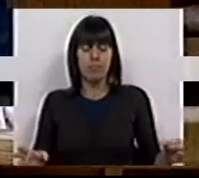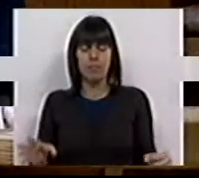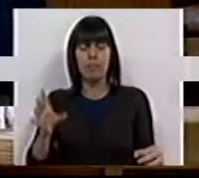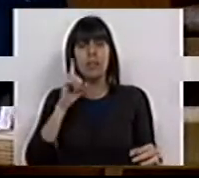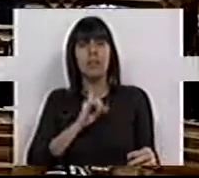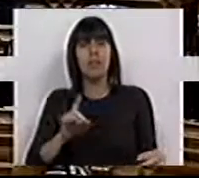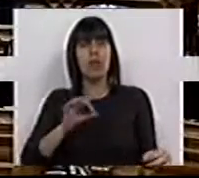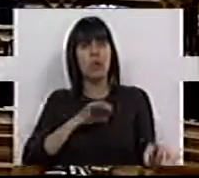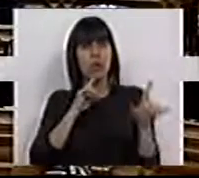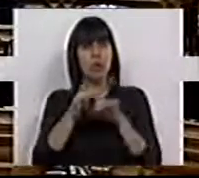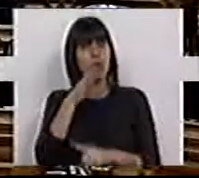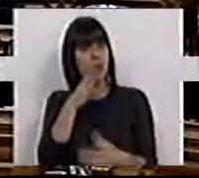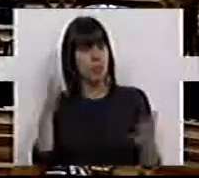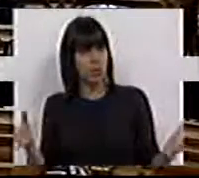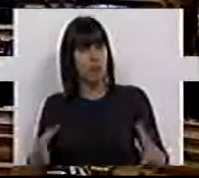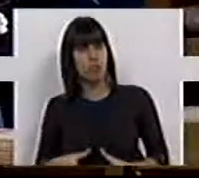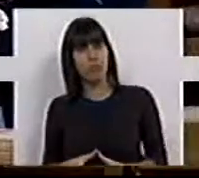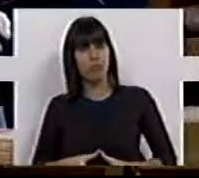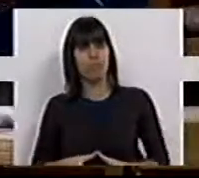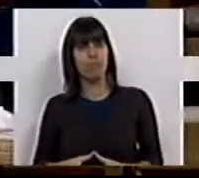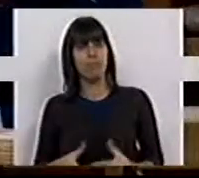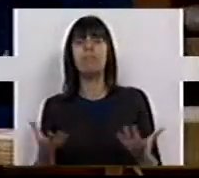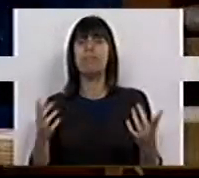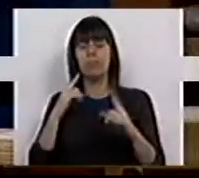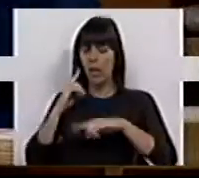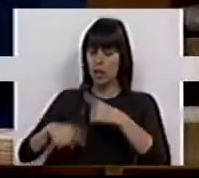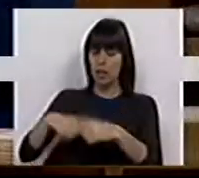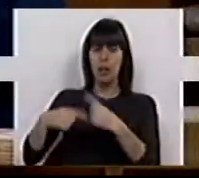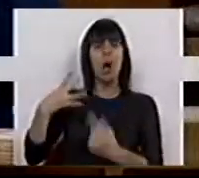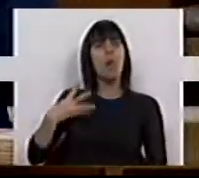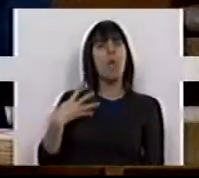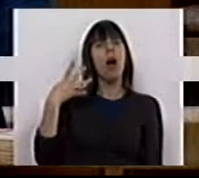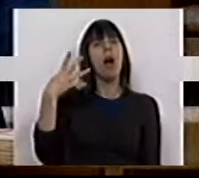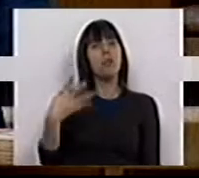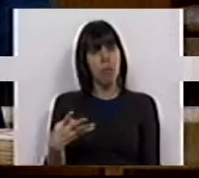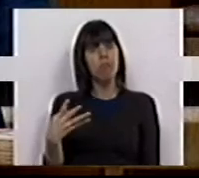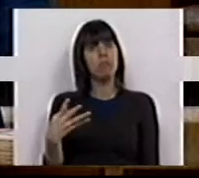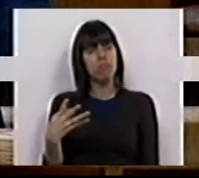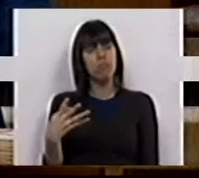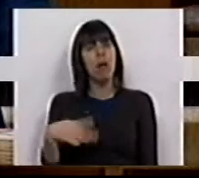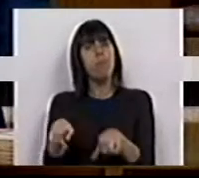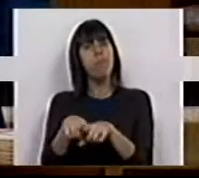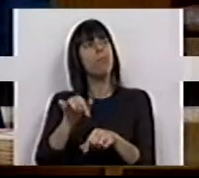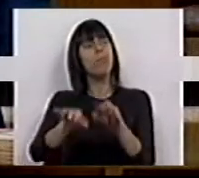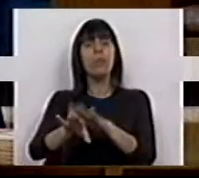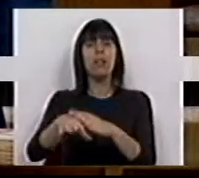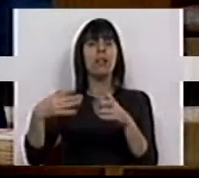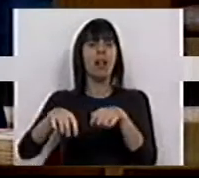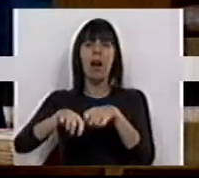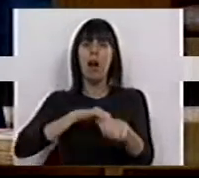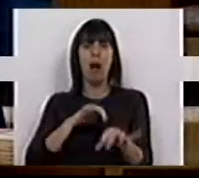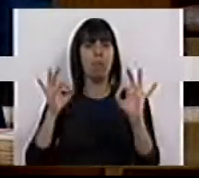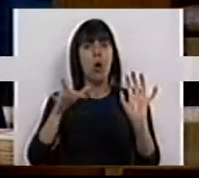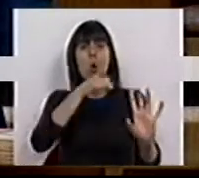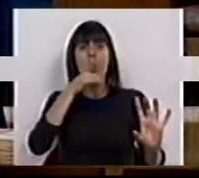Senhoras e senhores deputados, o legado destes quatro anos é o de uma direita que rasgou